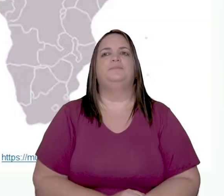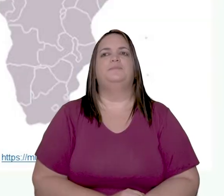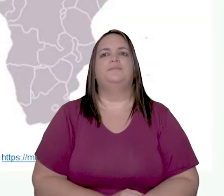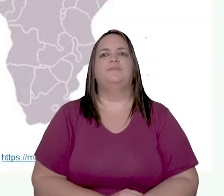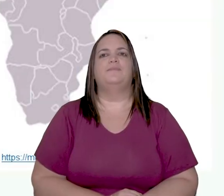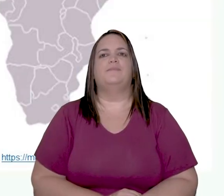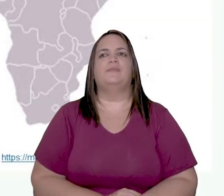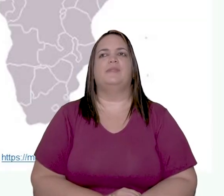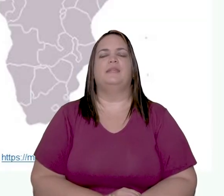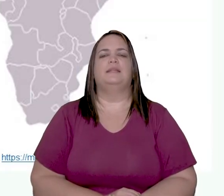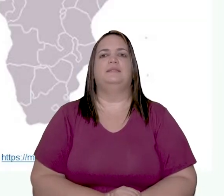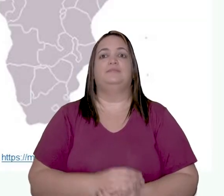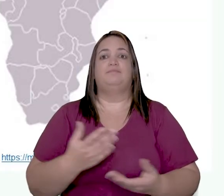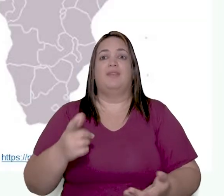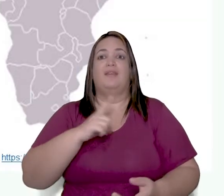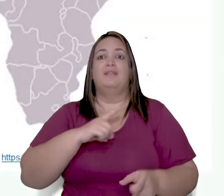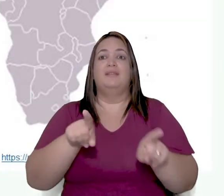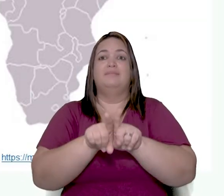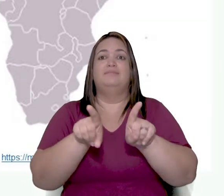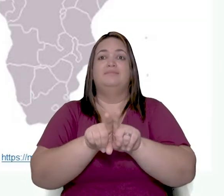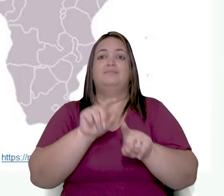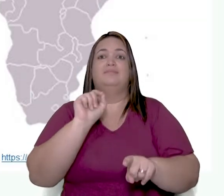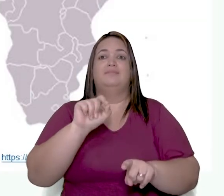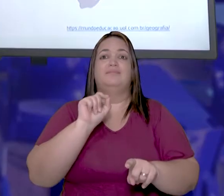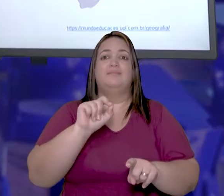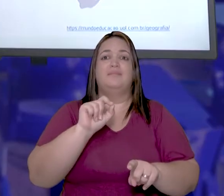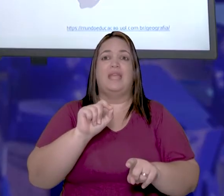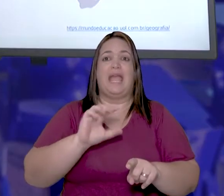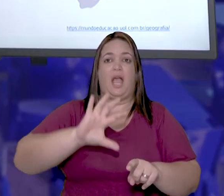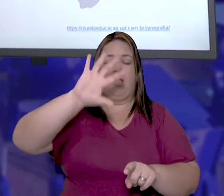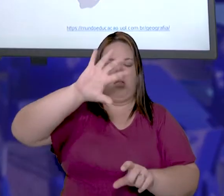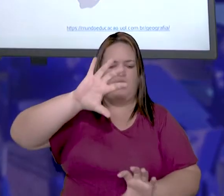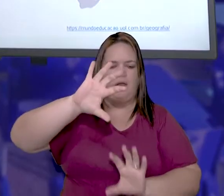milenar. Tá certo?